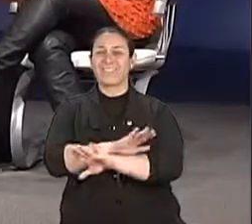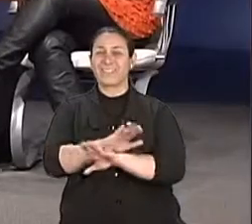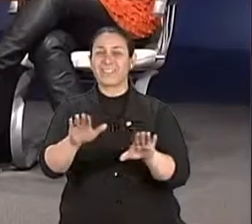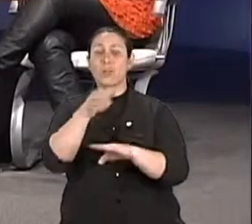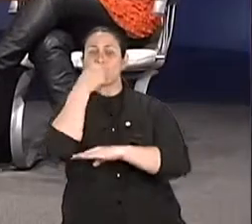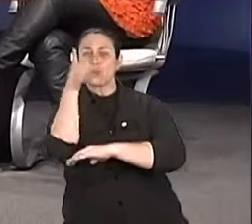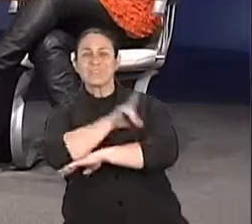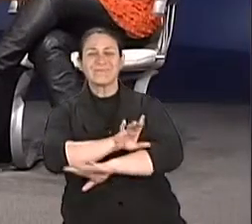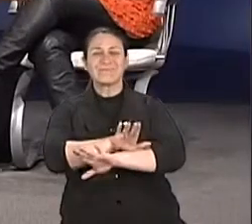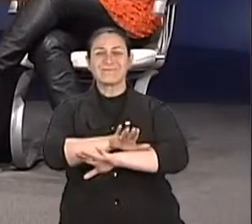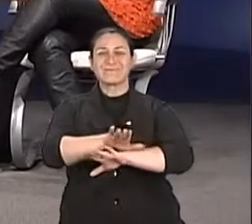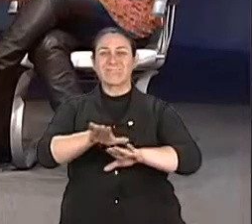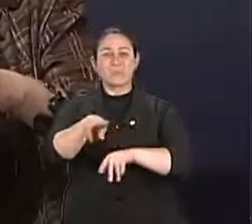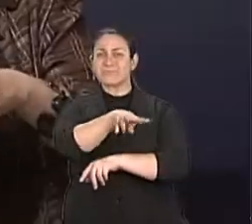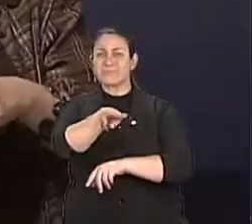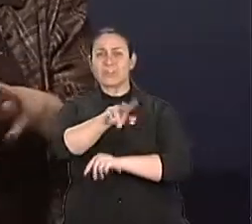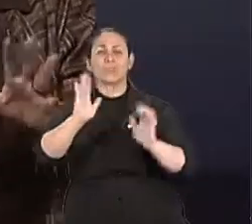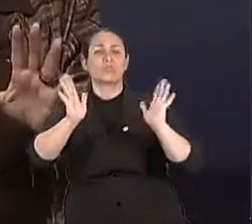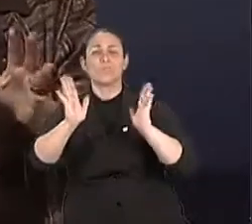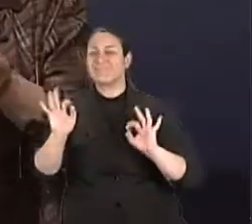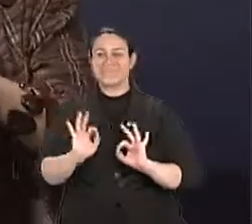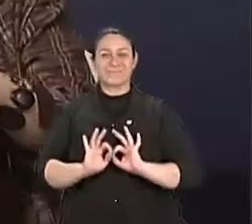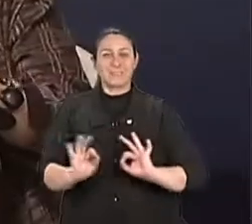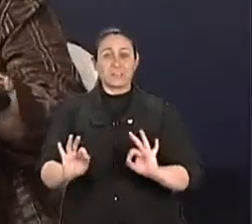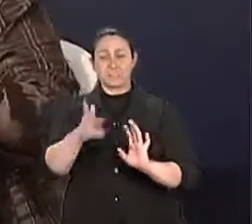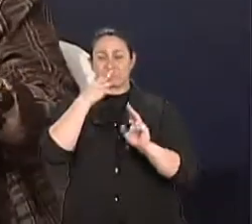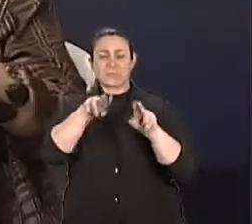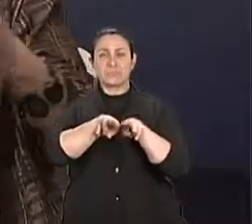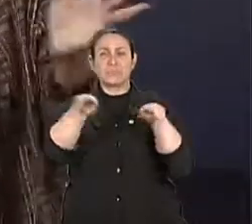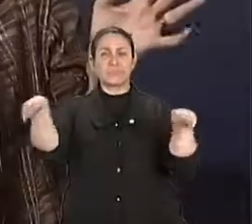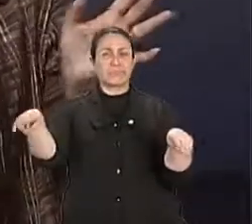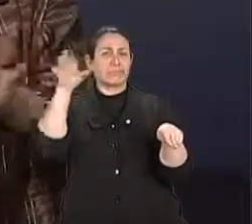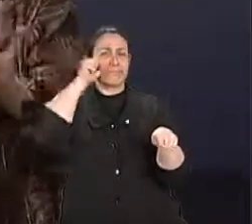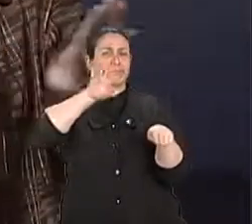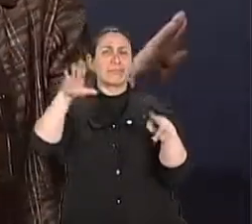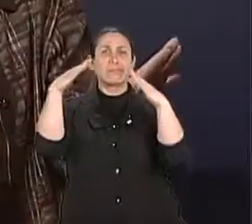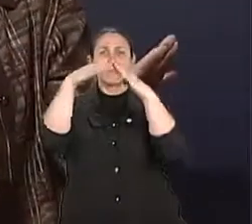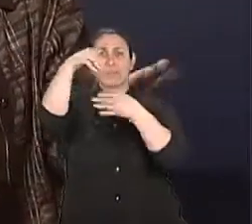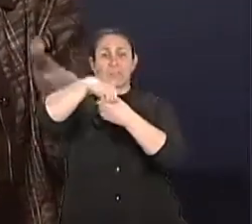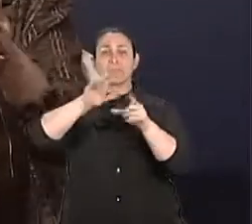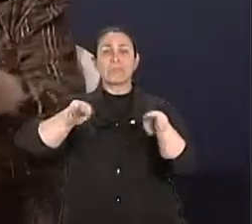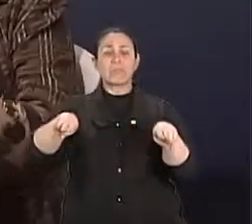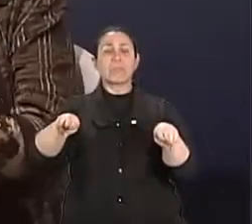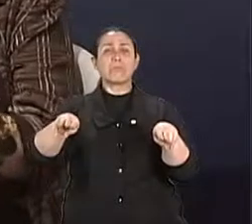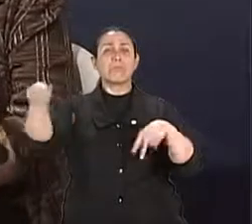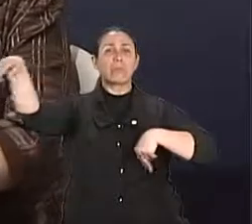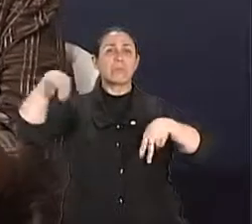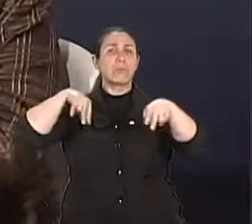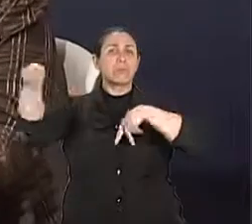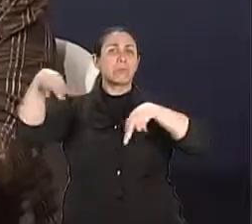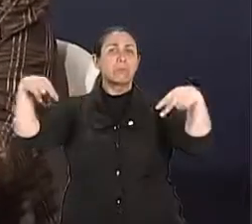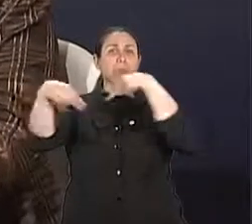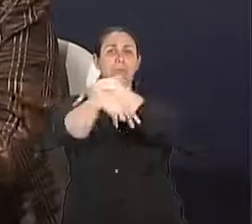Não se sabe. Um entra, vai pro seu quarto, outro sai, assim, afastados, mas